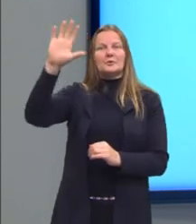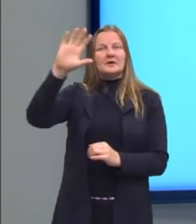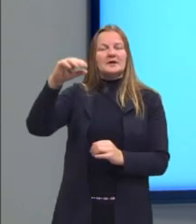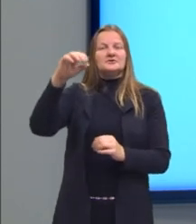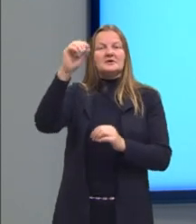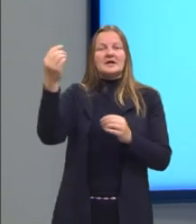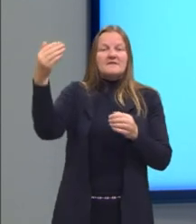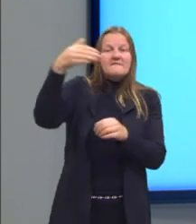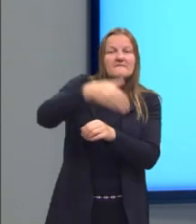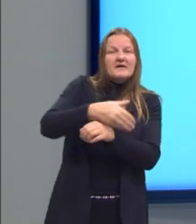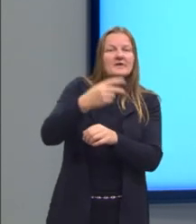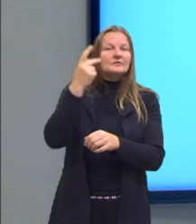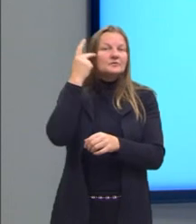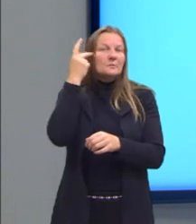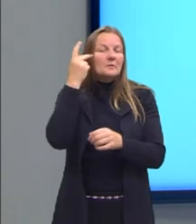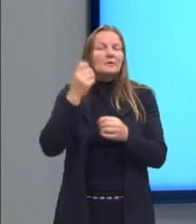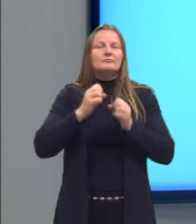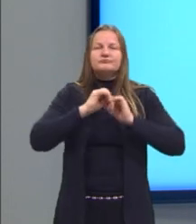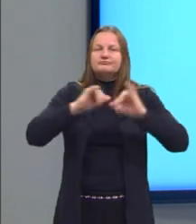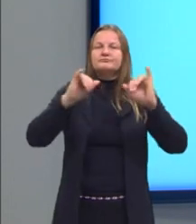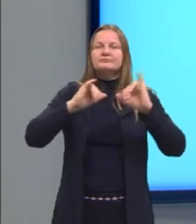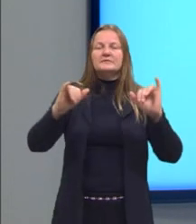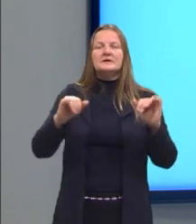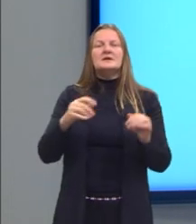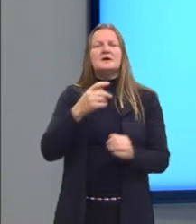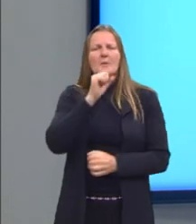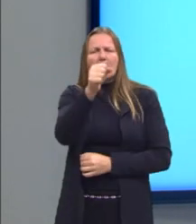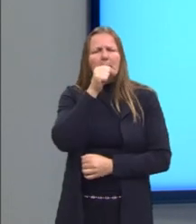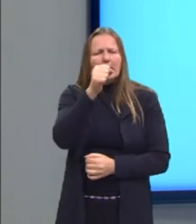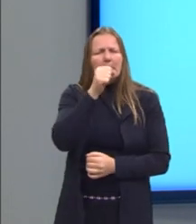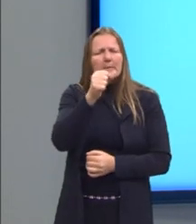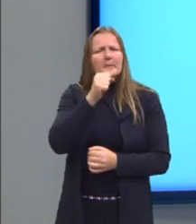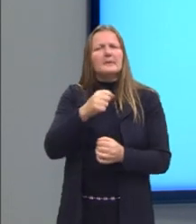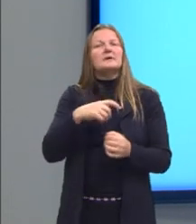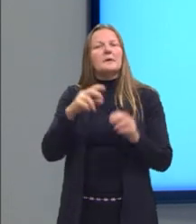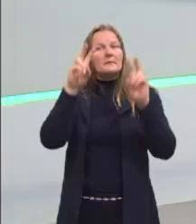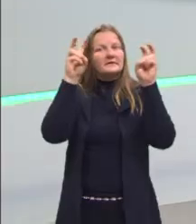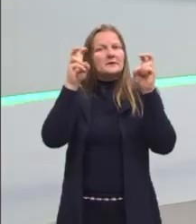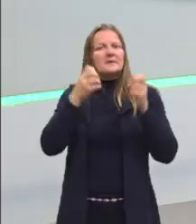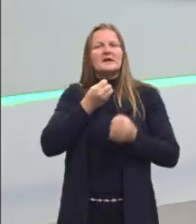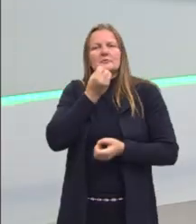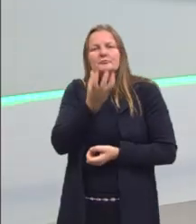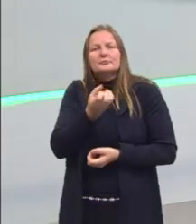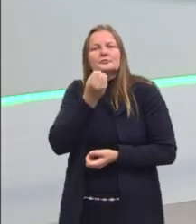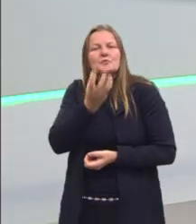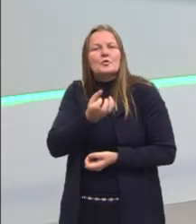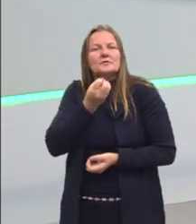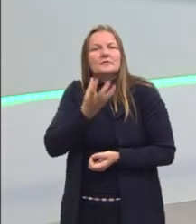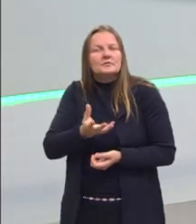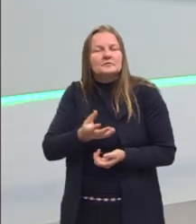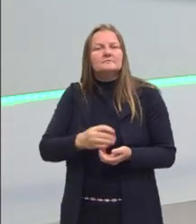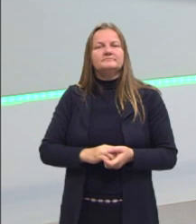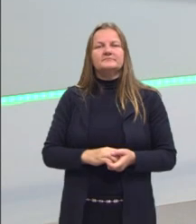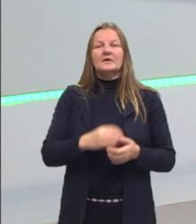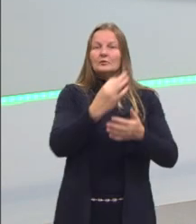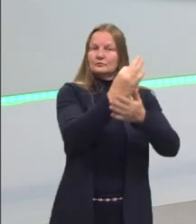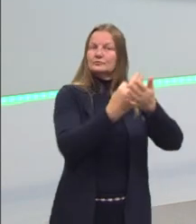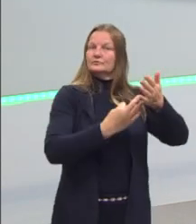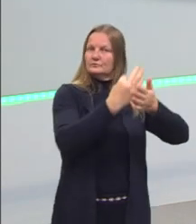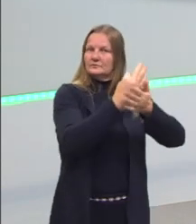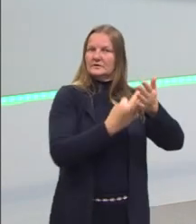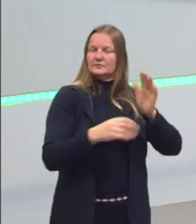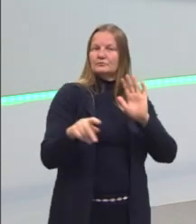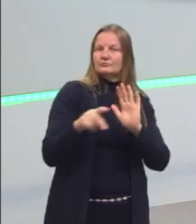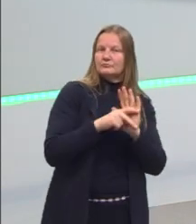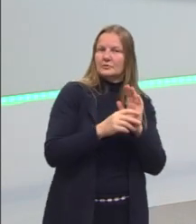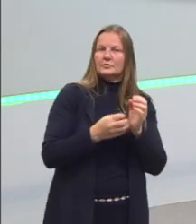frequentemente em entrevistas à imprensa paulista sobre o assunto. Então, gente tem aí um texto que